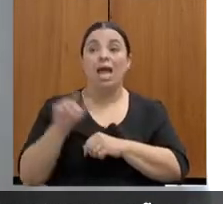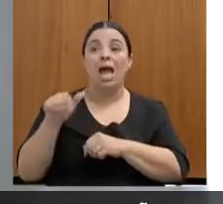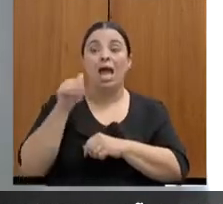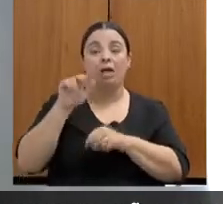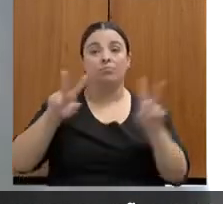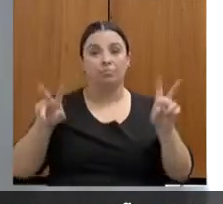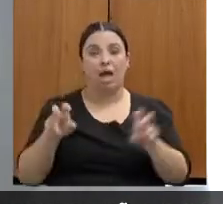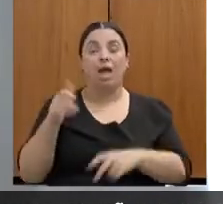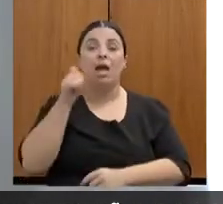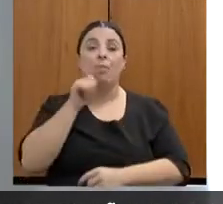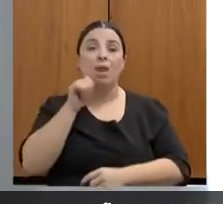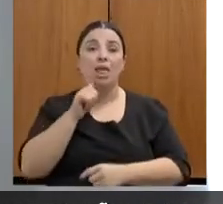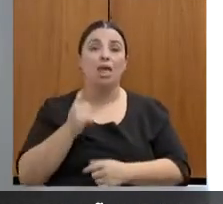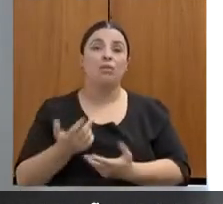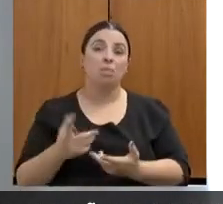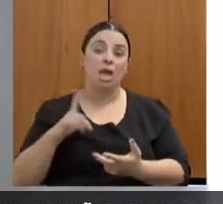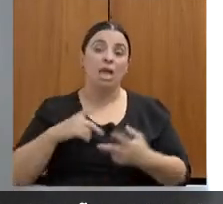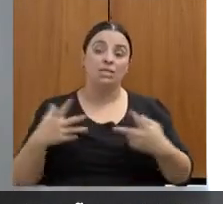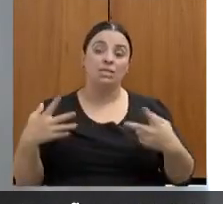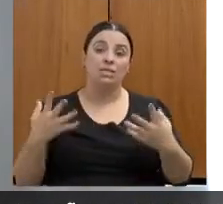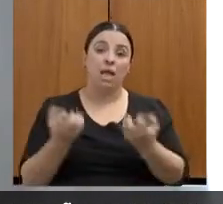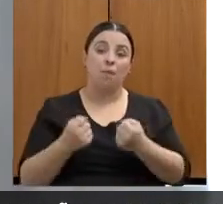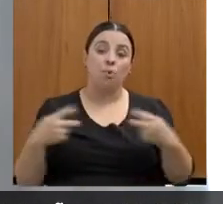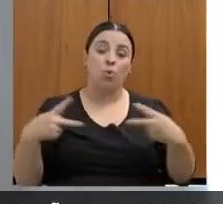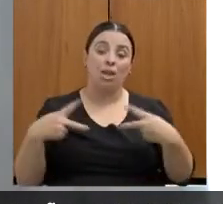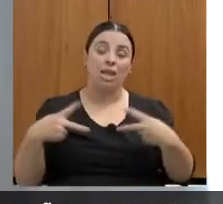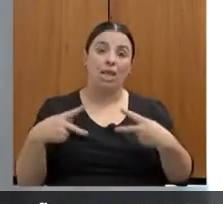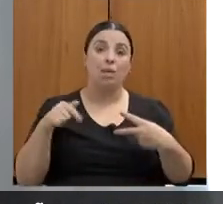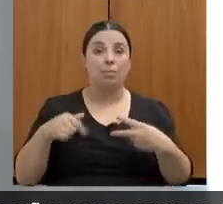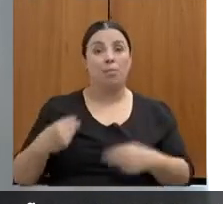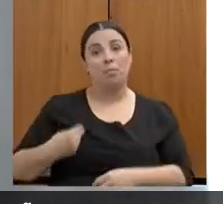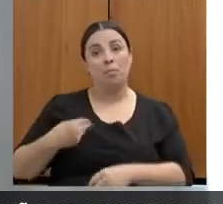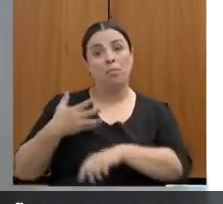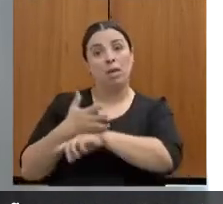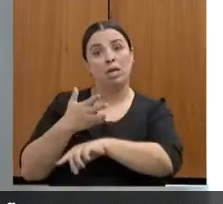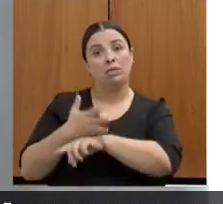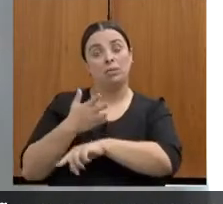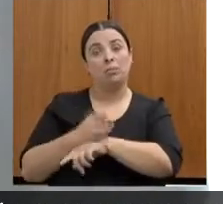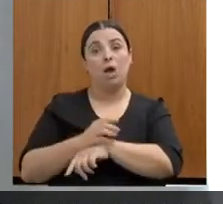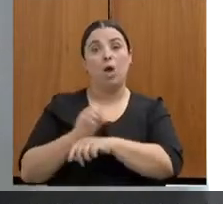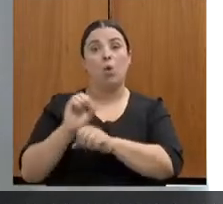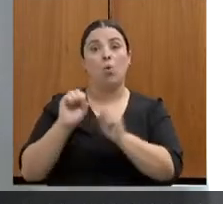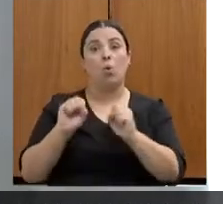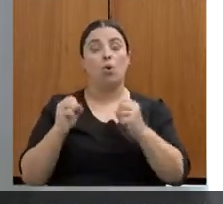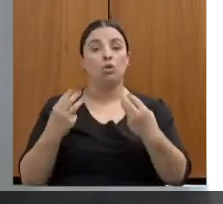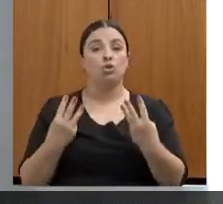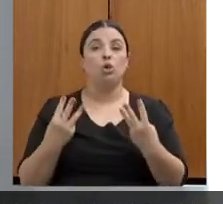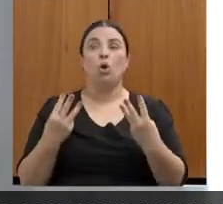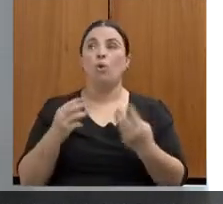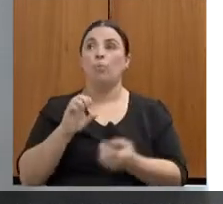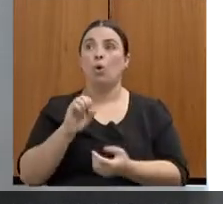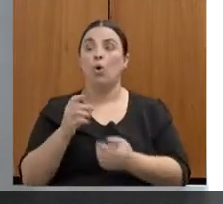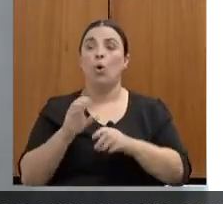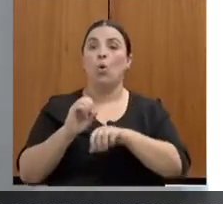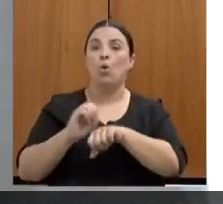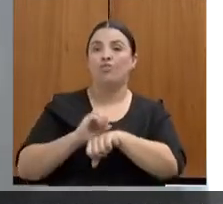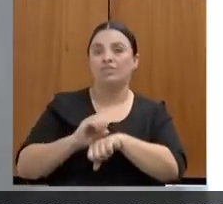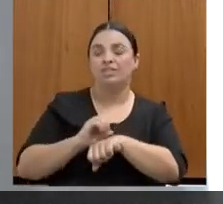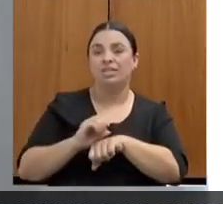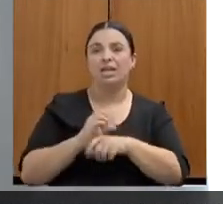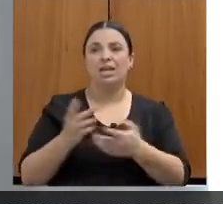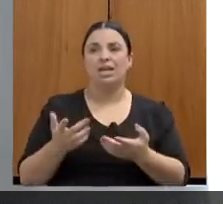e cursos que podem ser profissionalizantes. Tem cursos de maquiagem,